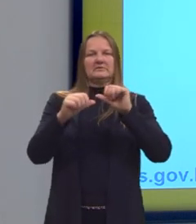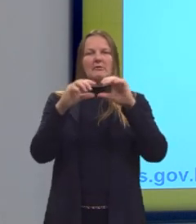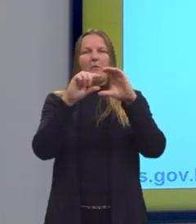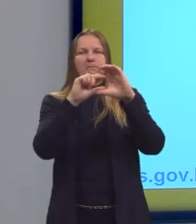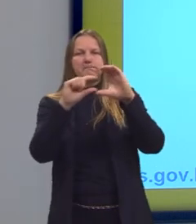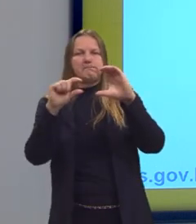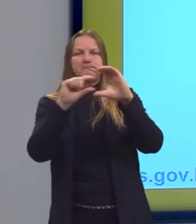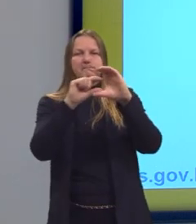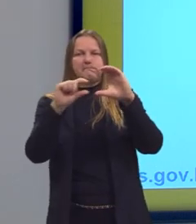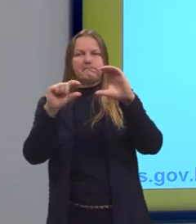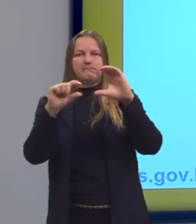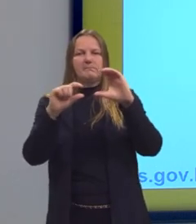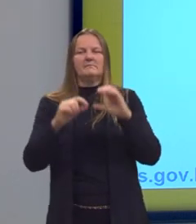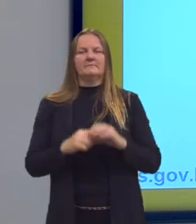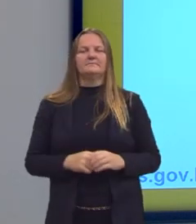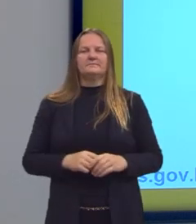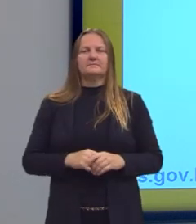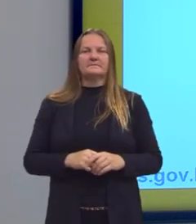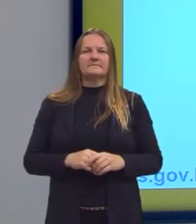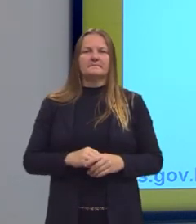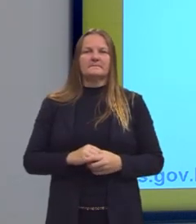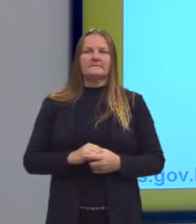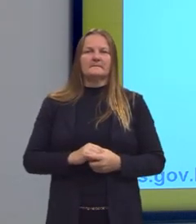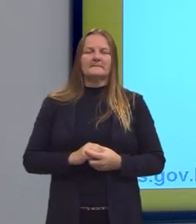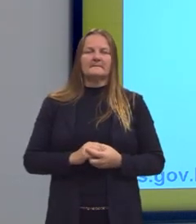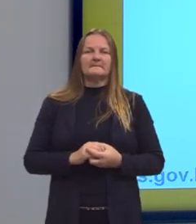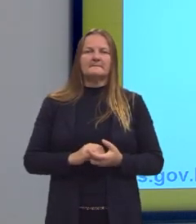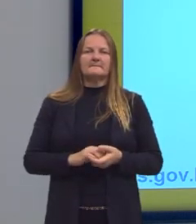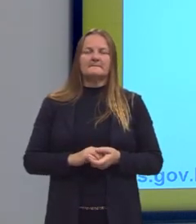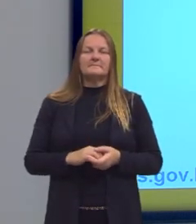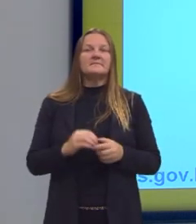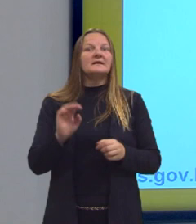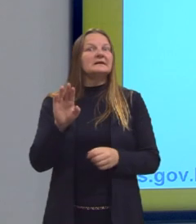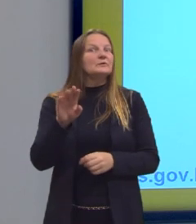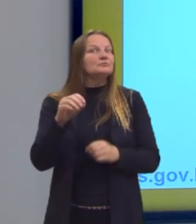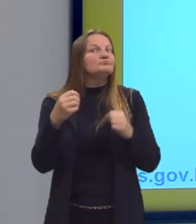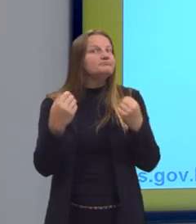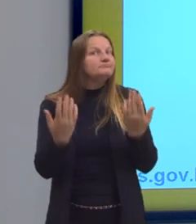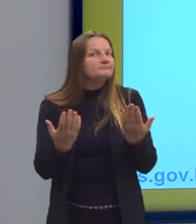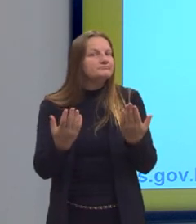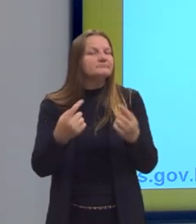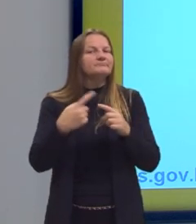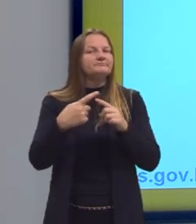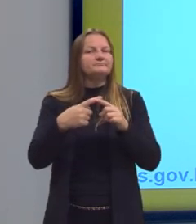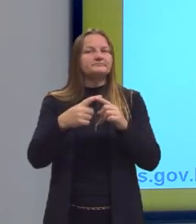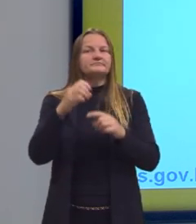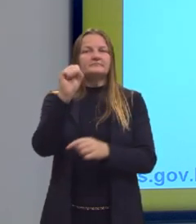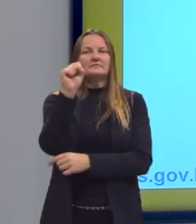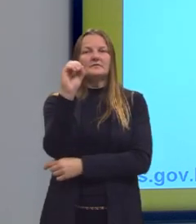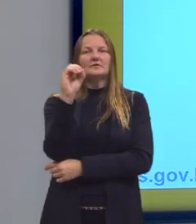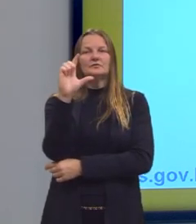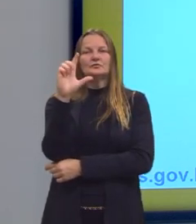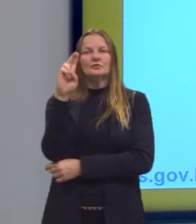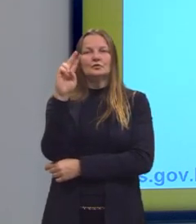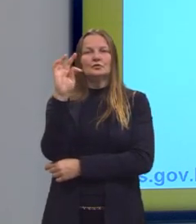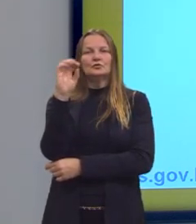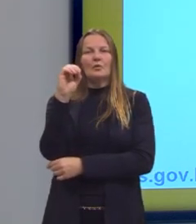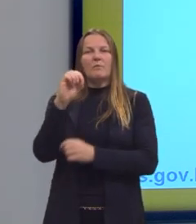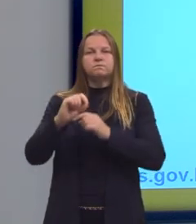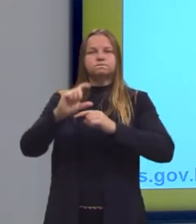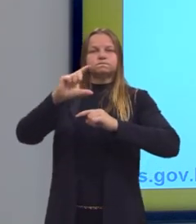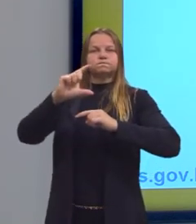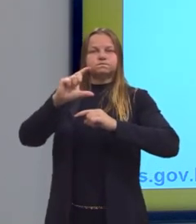aquele açucarado. O caramelo fica açucarado. Ou seja, o soluto excede a quantidade da